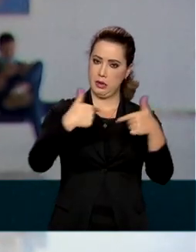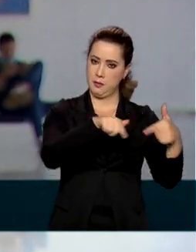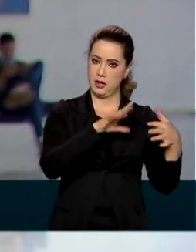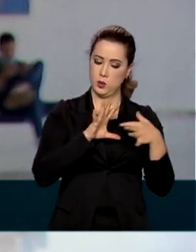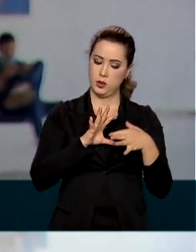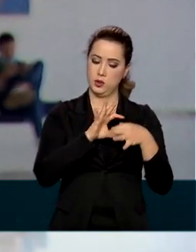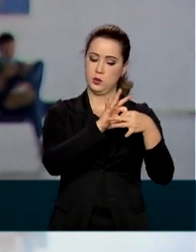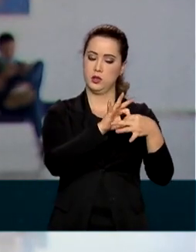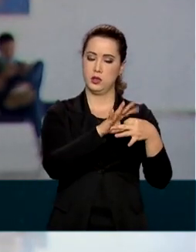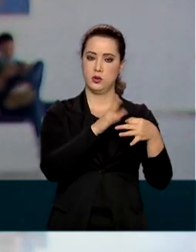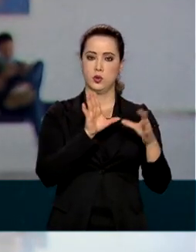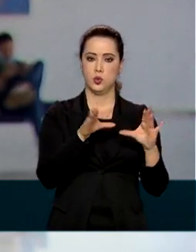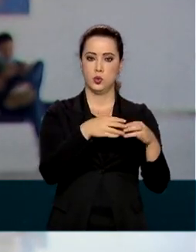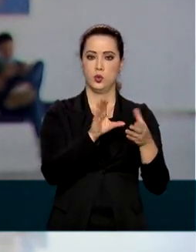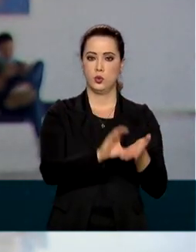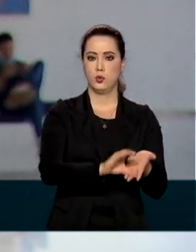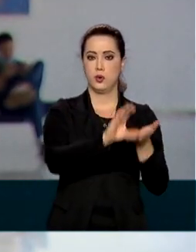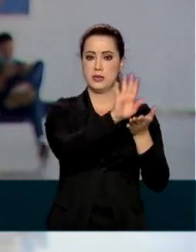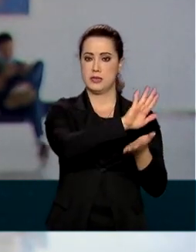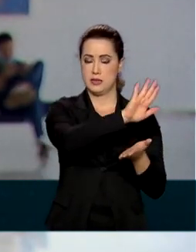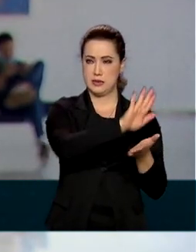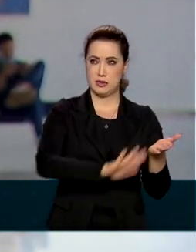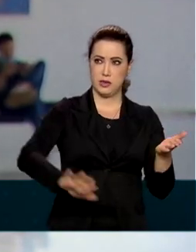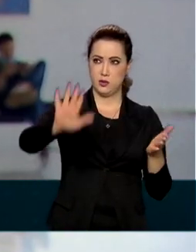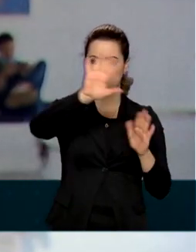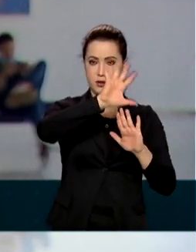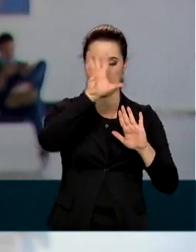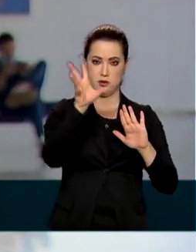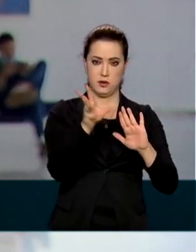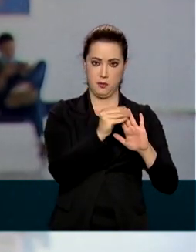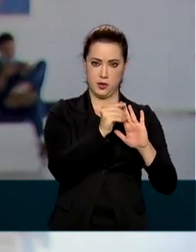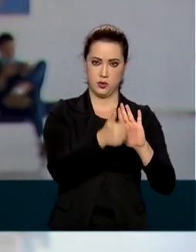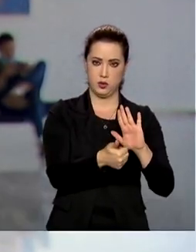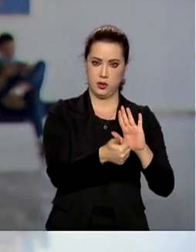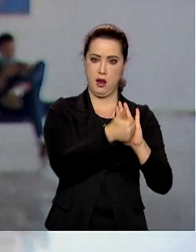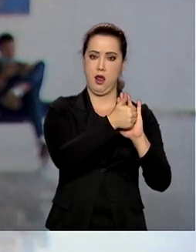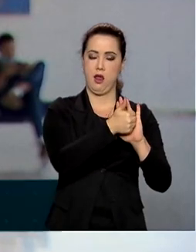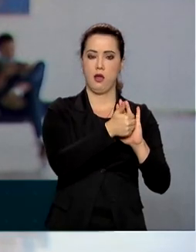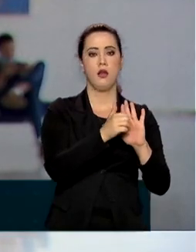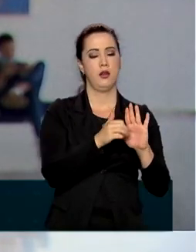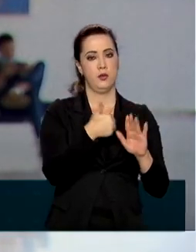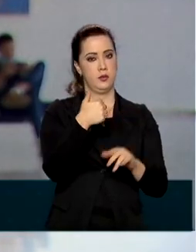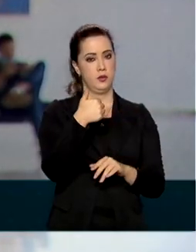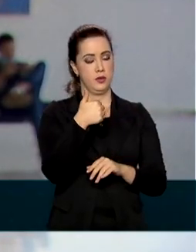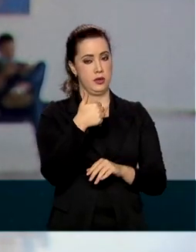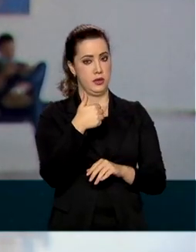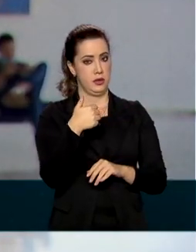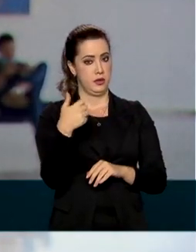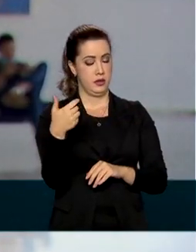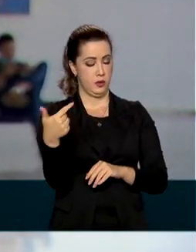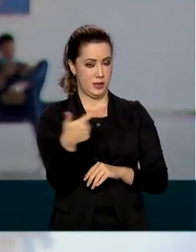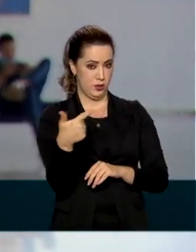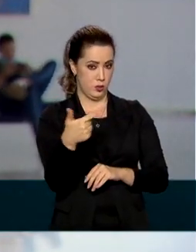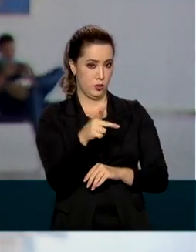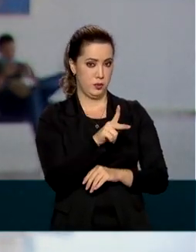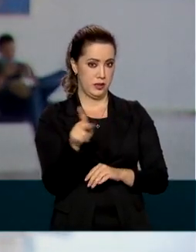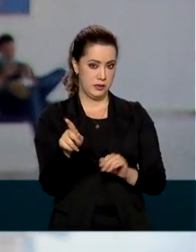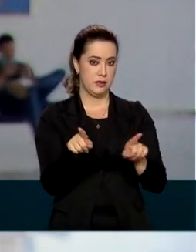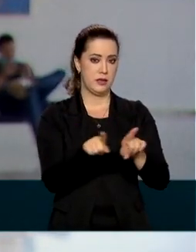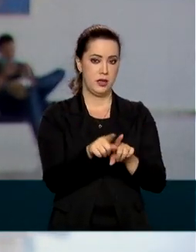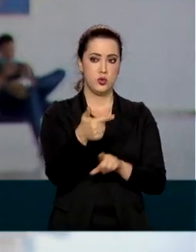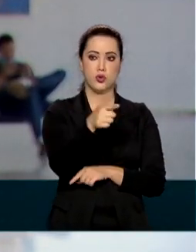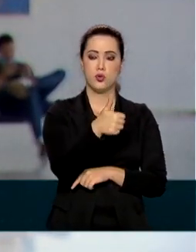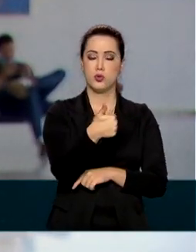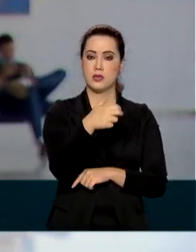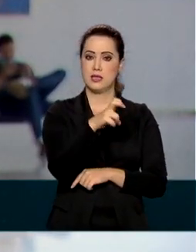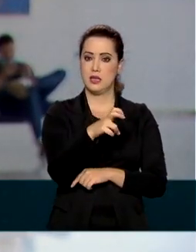coordenado do Conselho Nacional da Amazônia Legal, que reúne vice-presidência e 15 ministérios. O objetivo é preservar e promover